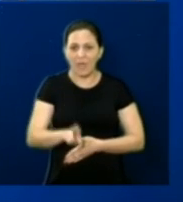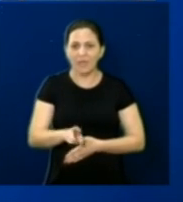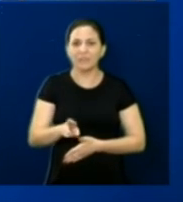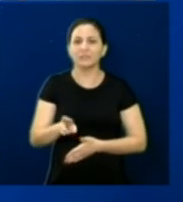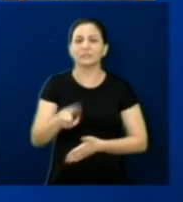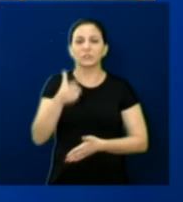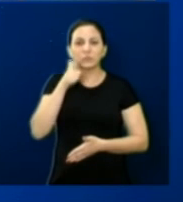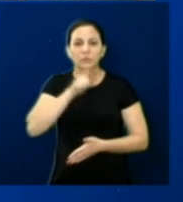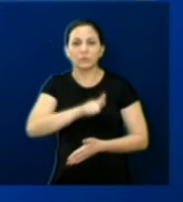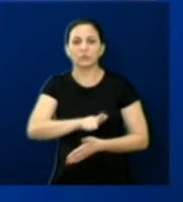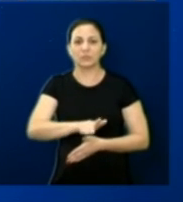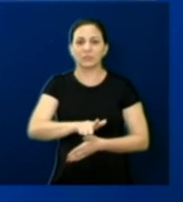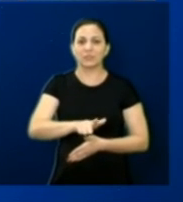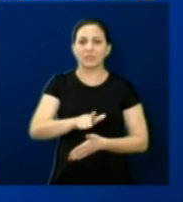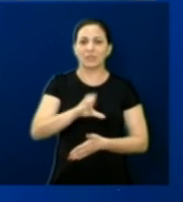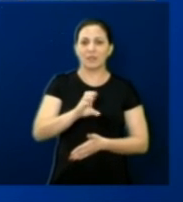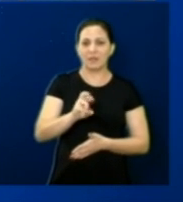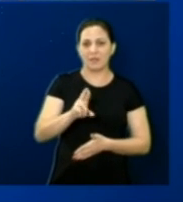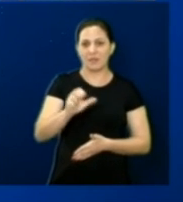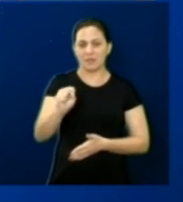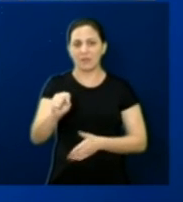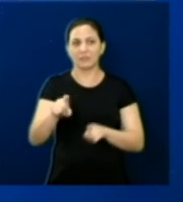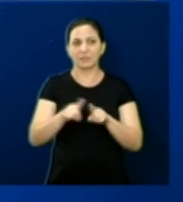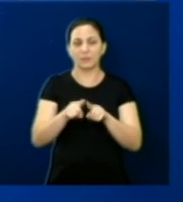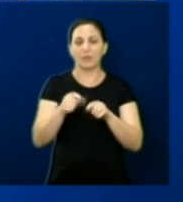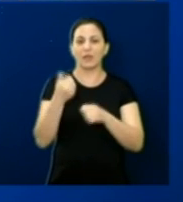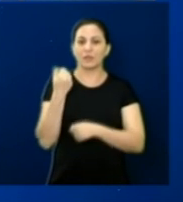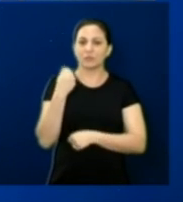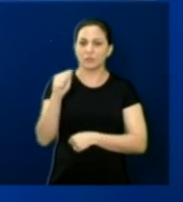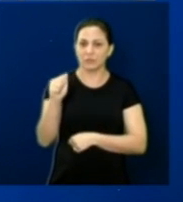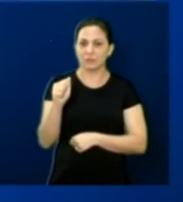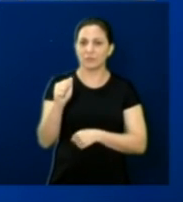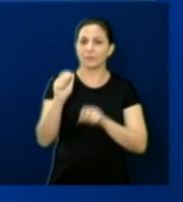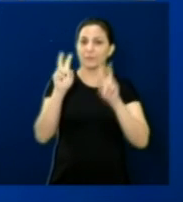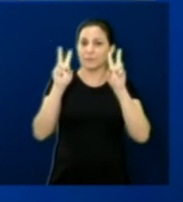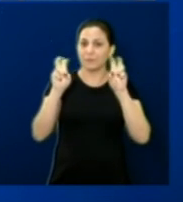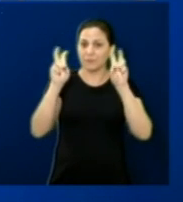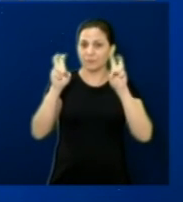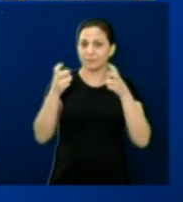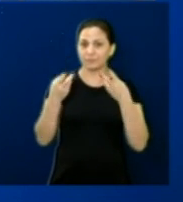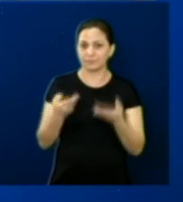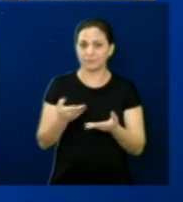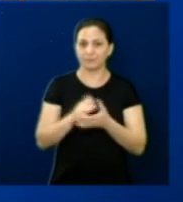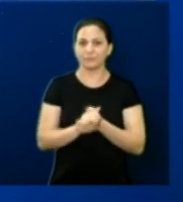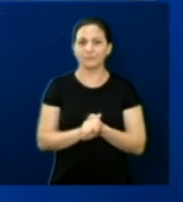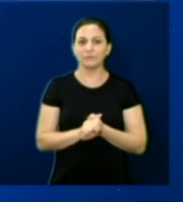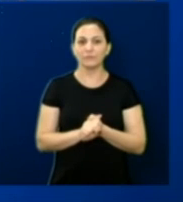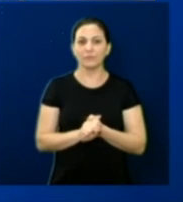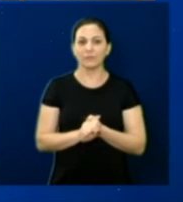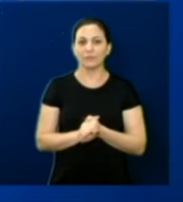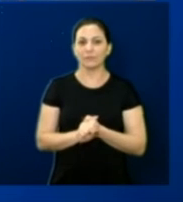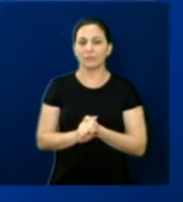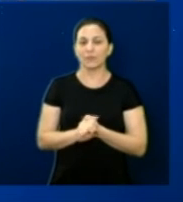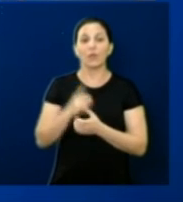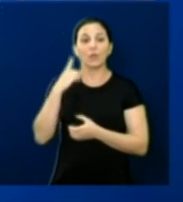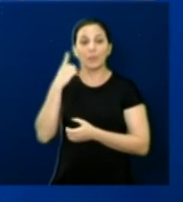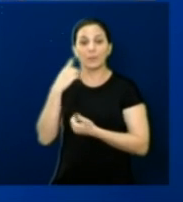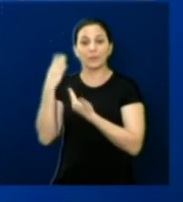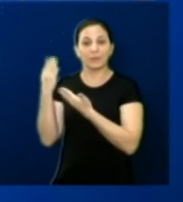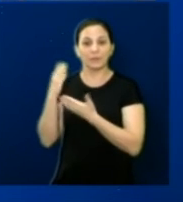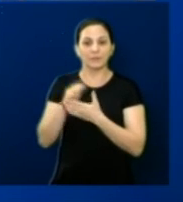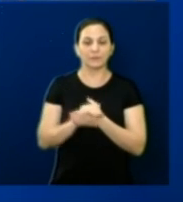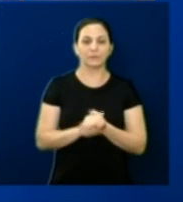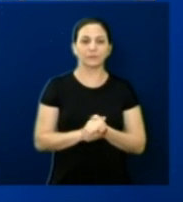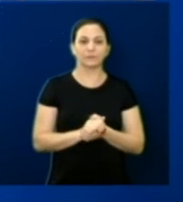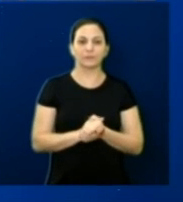ainda virão para os CRAs e algumas associações. Abre aspas, fala do Flavinho. Mais um minuto para concluir. Mais um minuto,